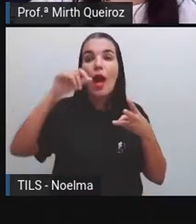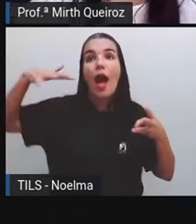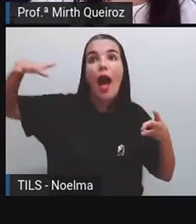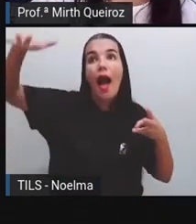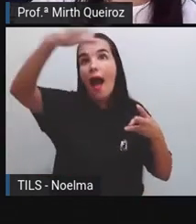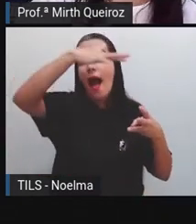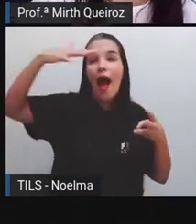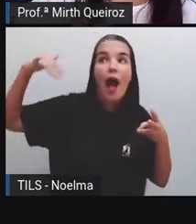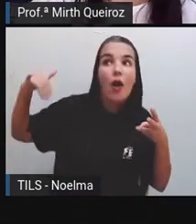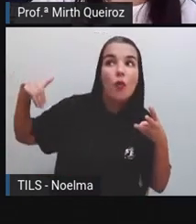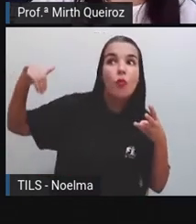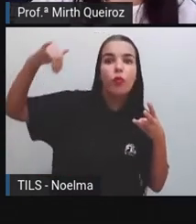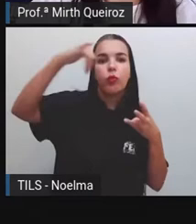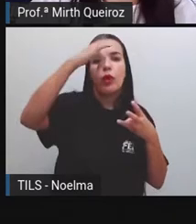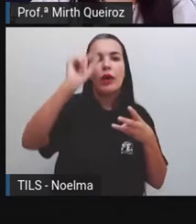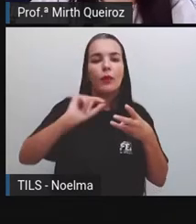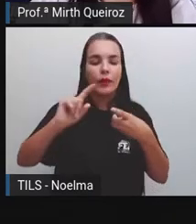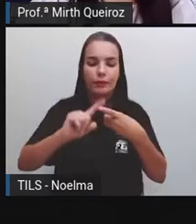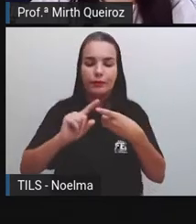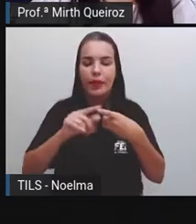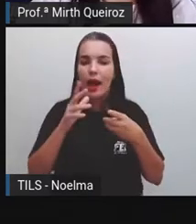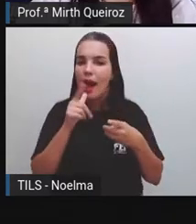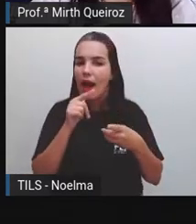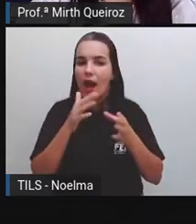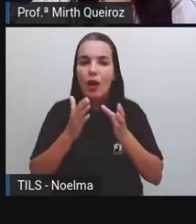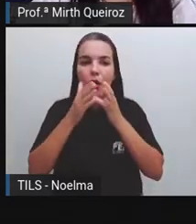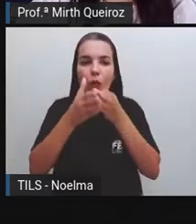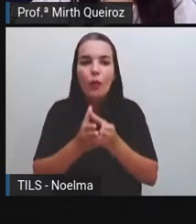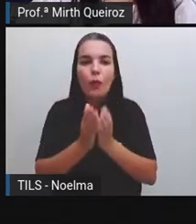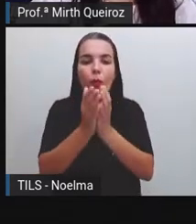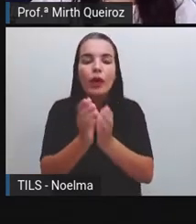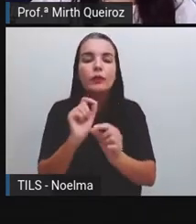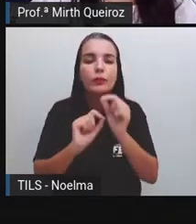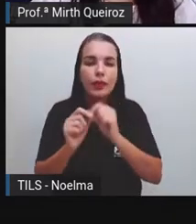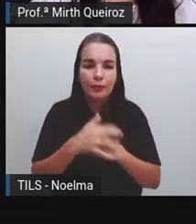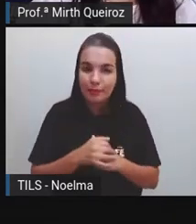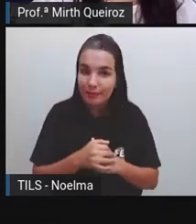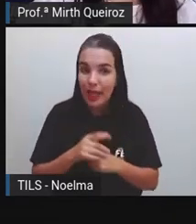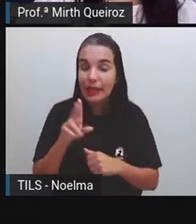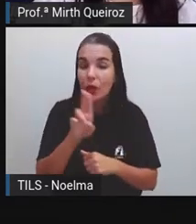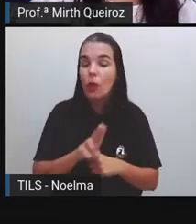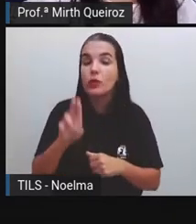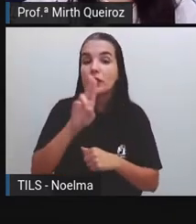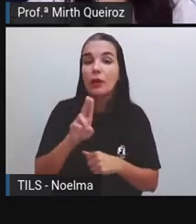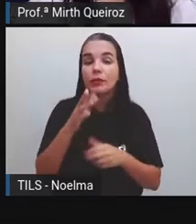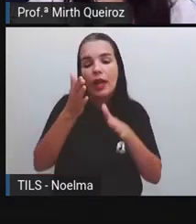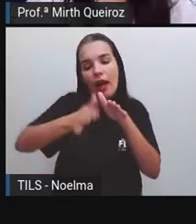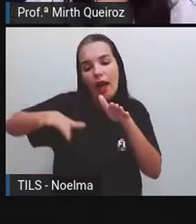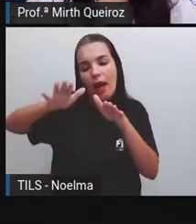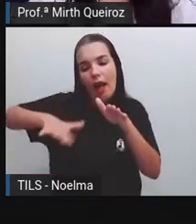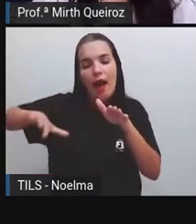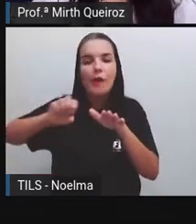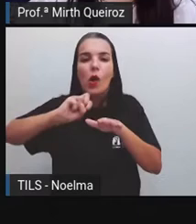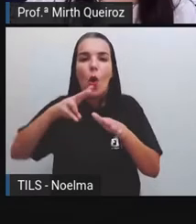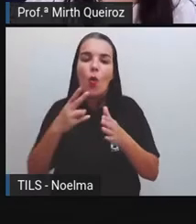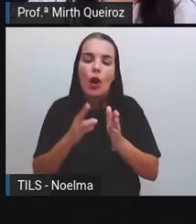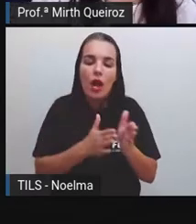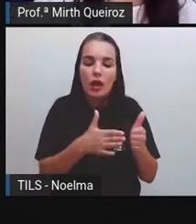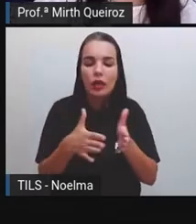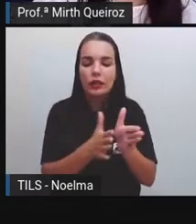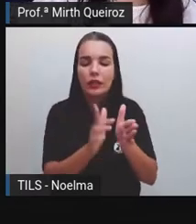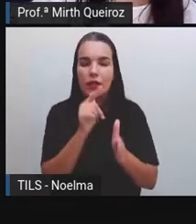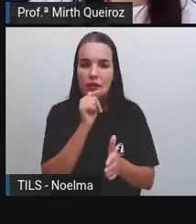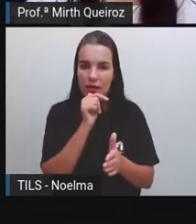transporte aquáticos são aqueles meios de transporte que nós utilizamos na água, né? No rio,